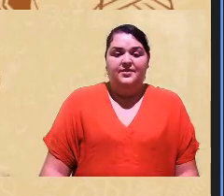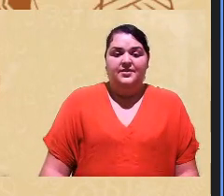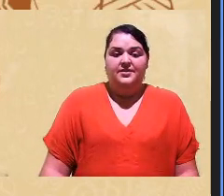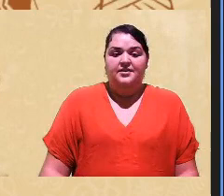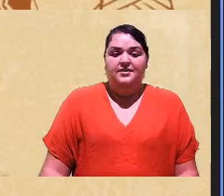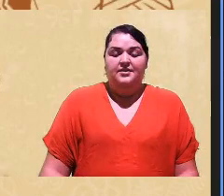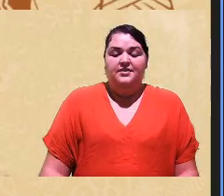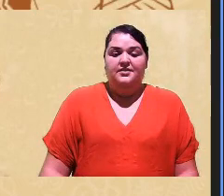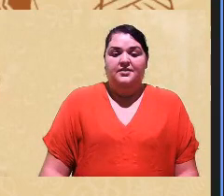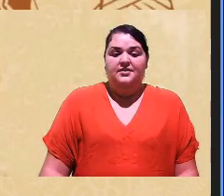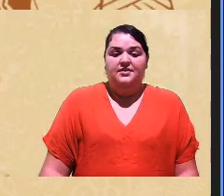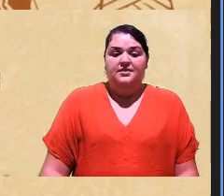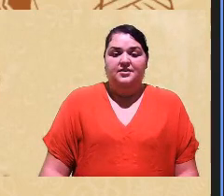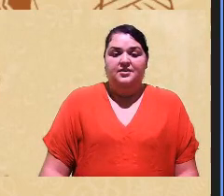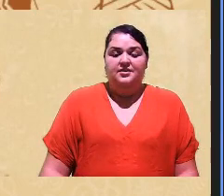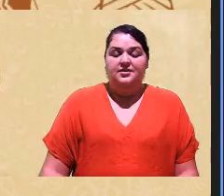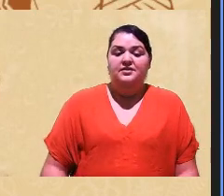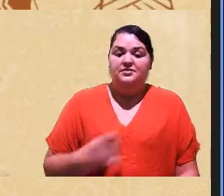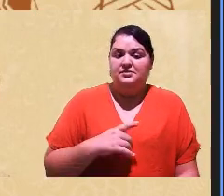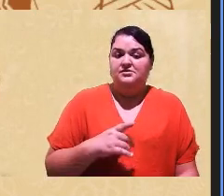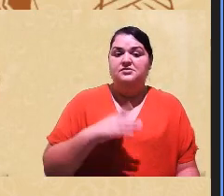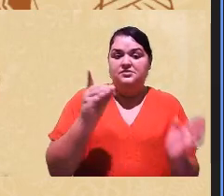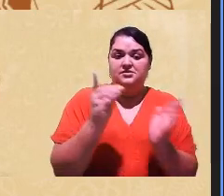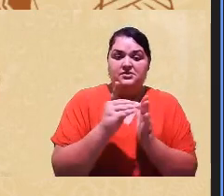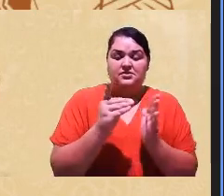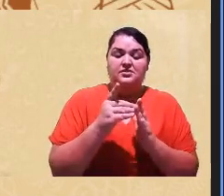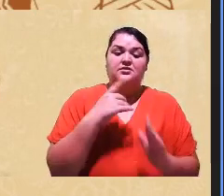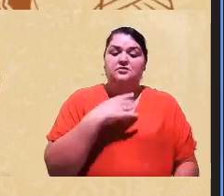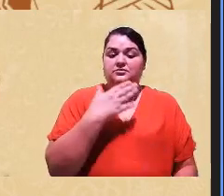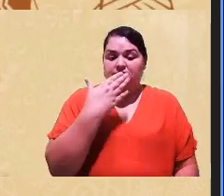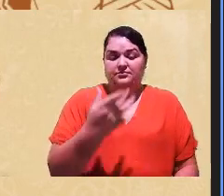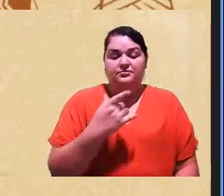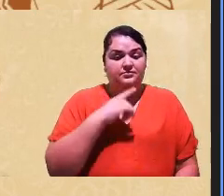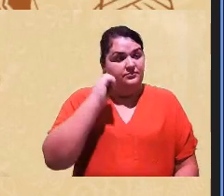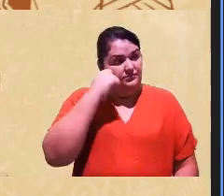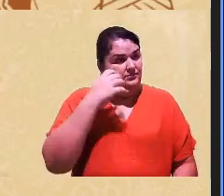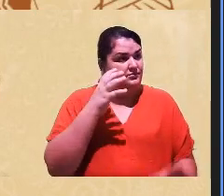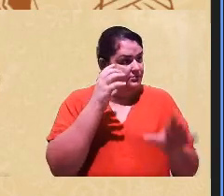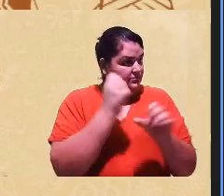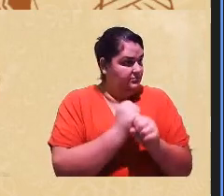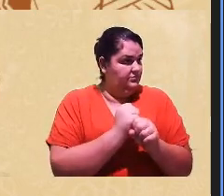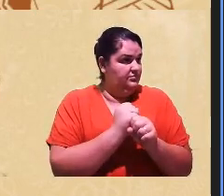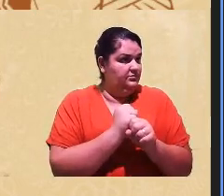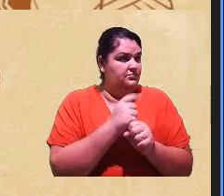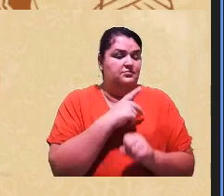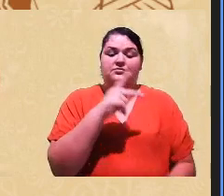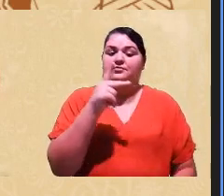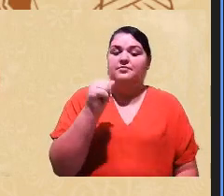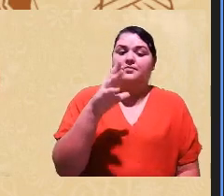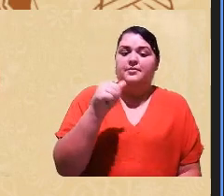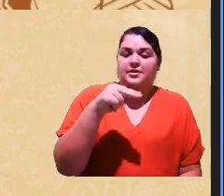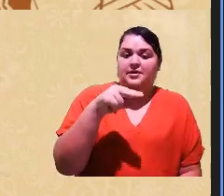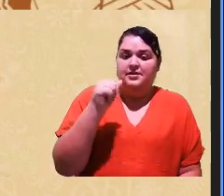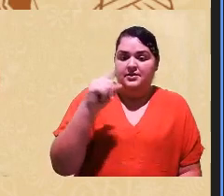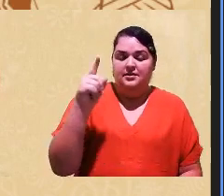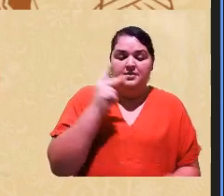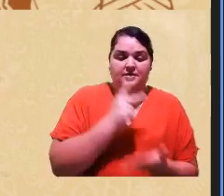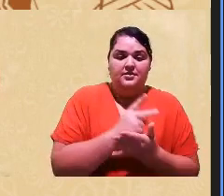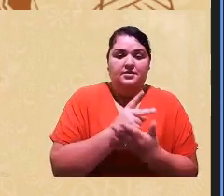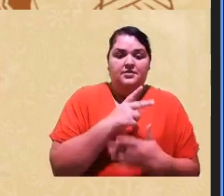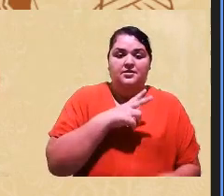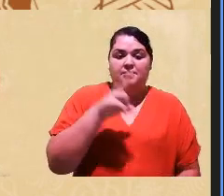únicas nós podemos ter indígenas fenotipicamente negros no Paraná por exemplo que eu conheço eu trabalhei no vestibular